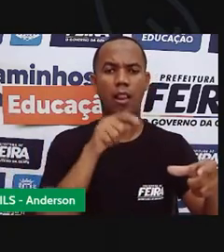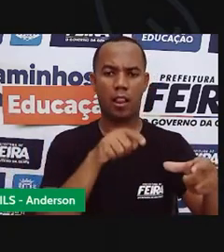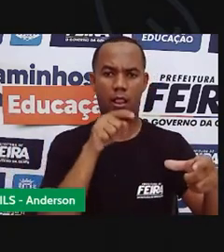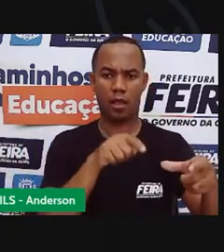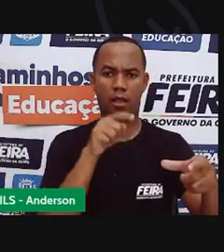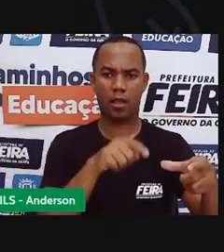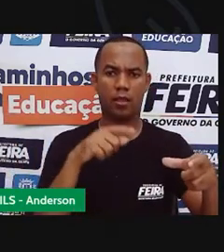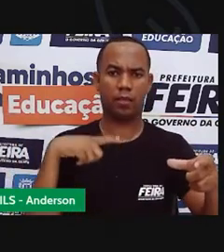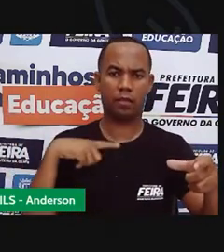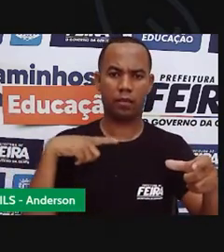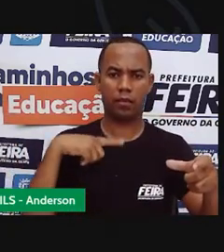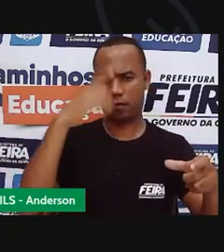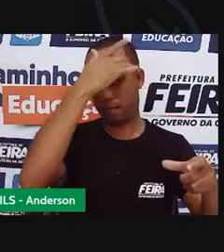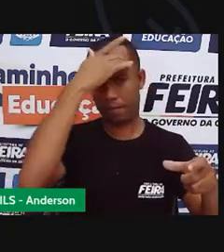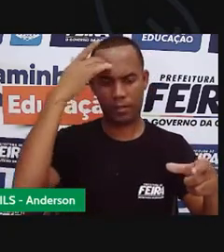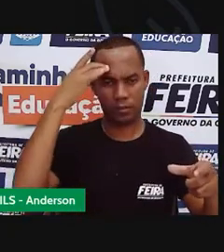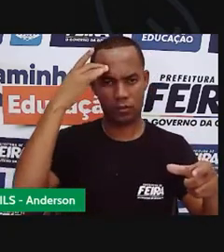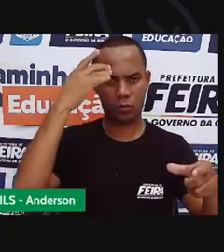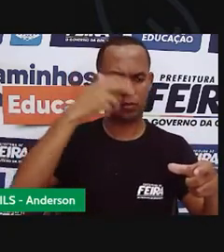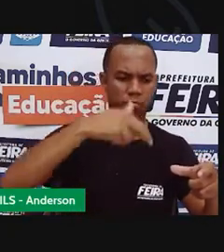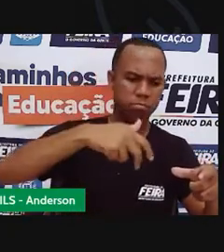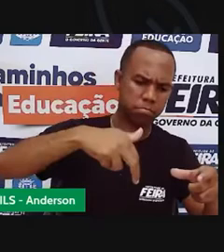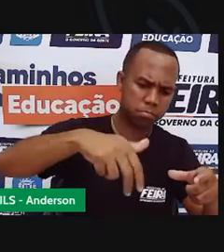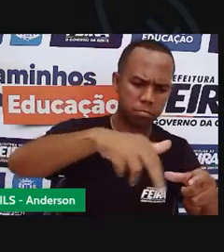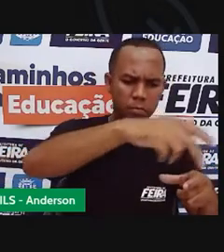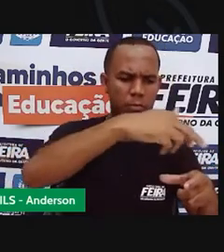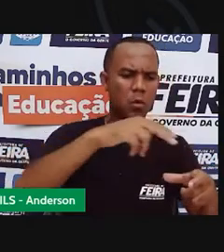ou de a gente transitar.